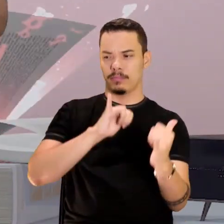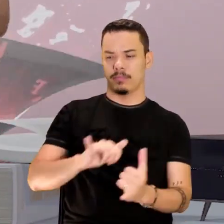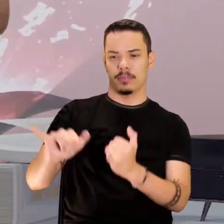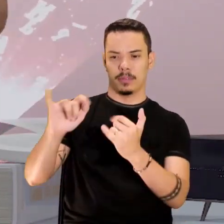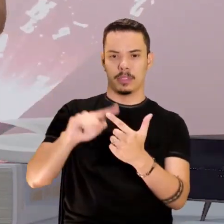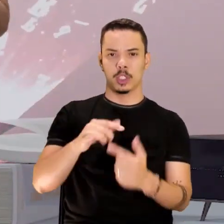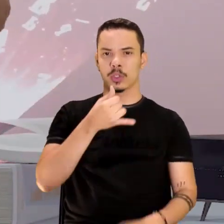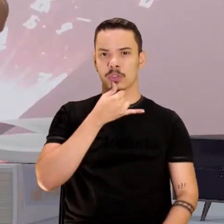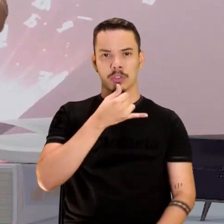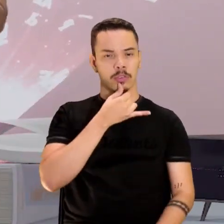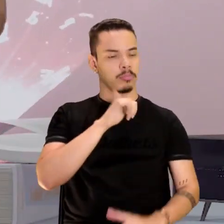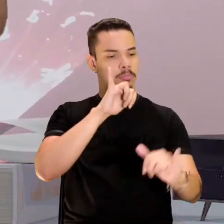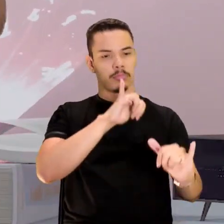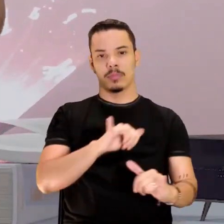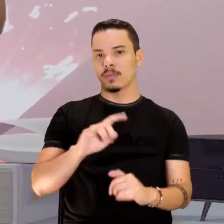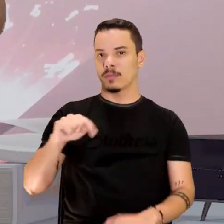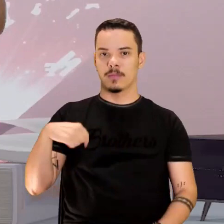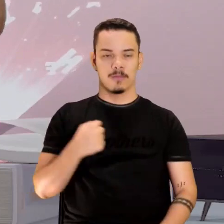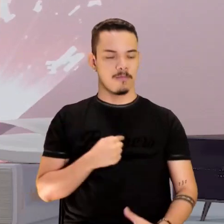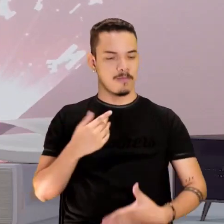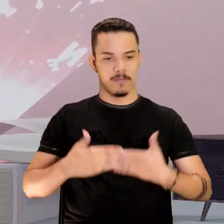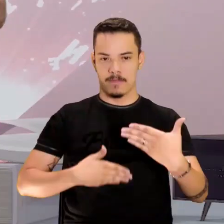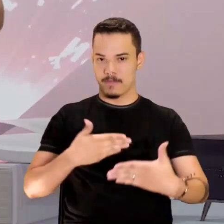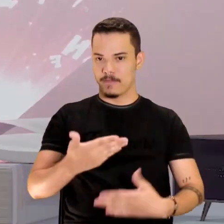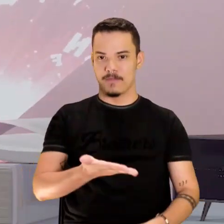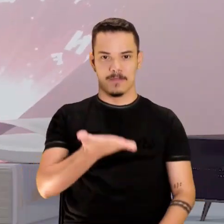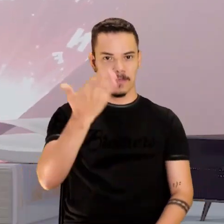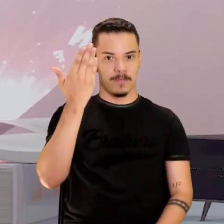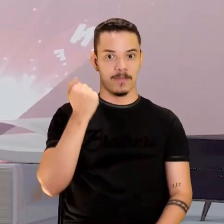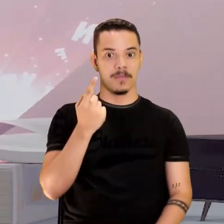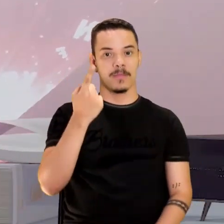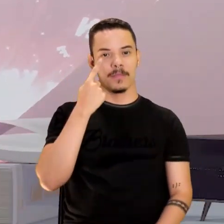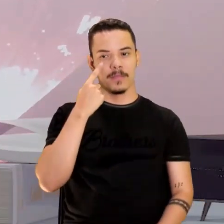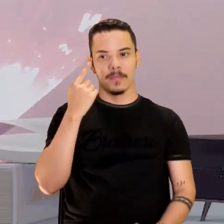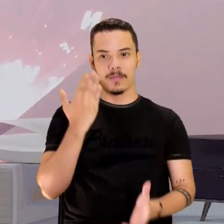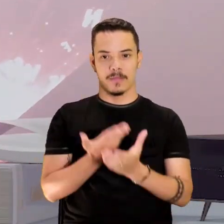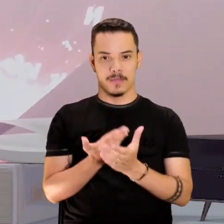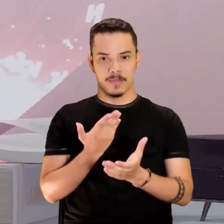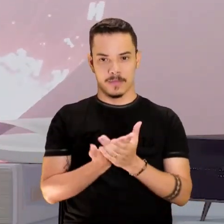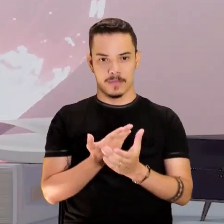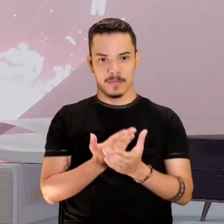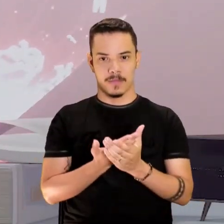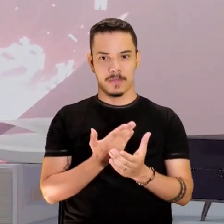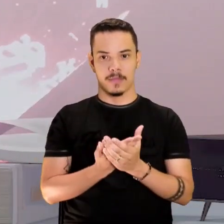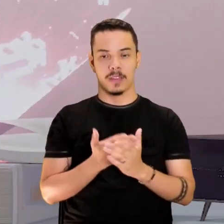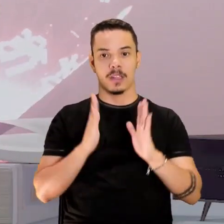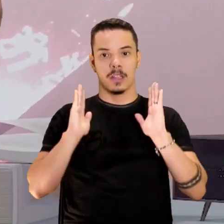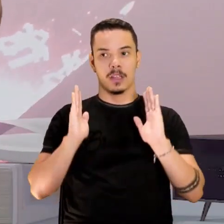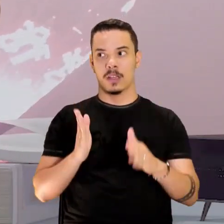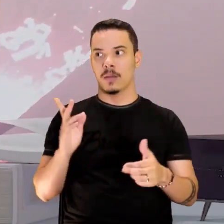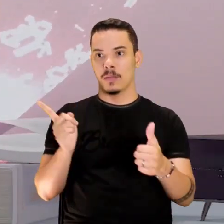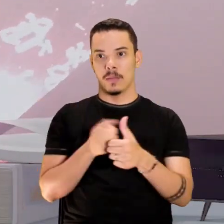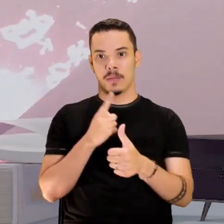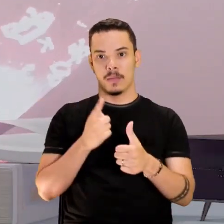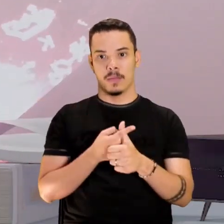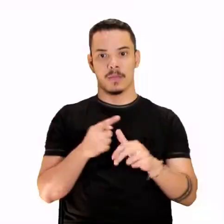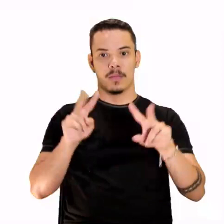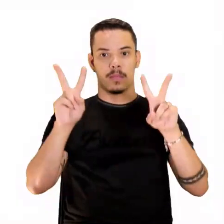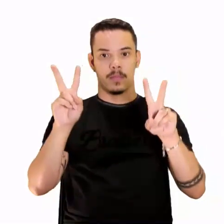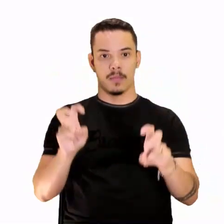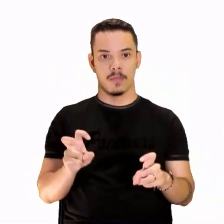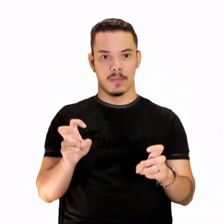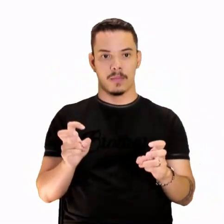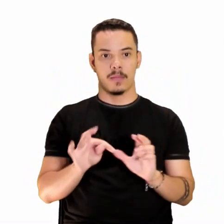tristeza, e a gente segue em frente. Vamos embora! Vamos chamar aí agora a aula. Nós vamos trazendo já a primeira temática, vamos falar sobre